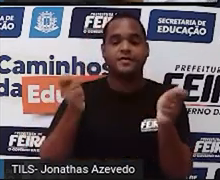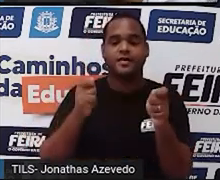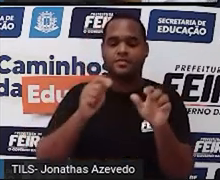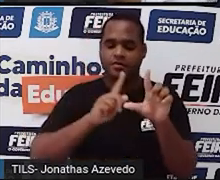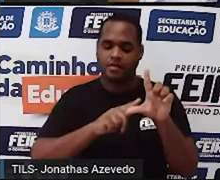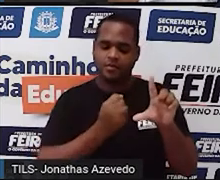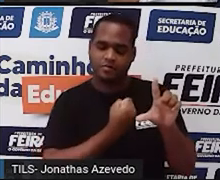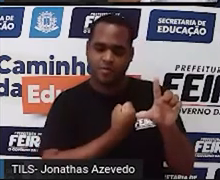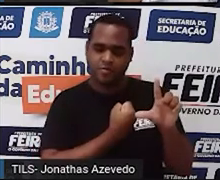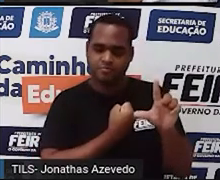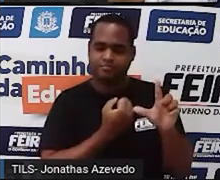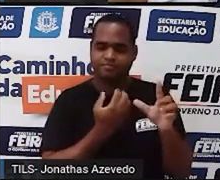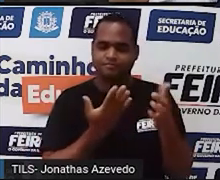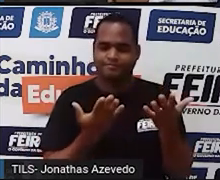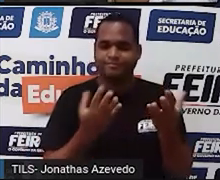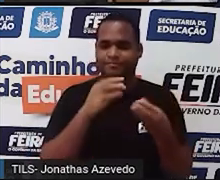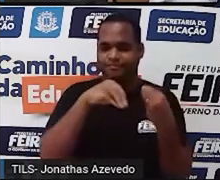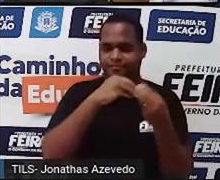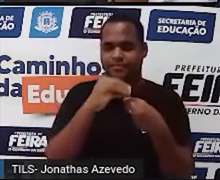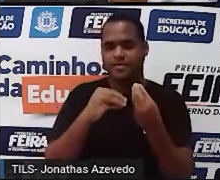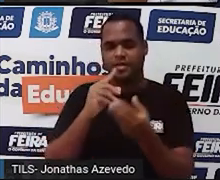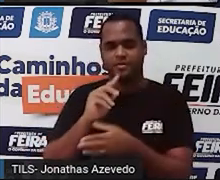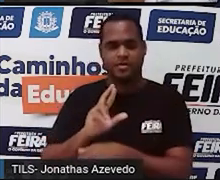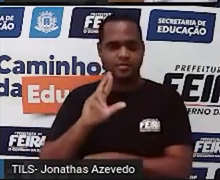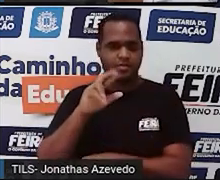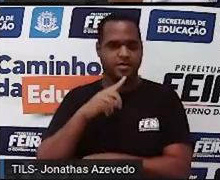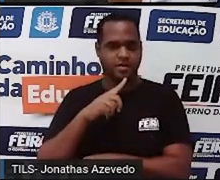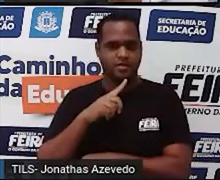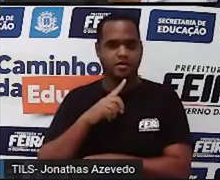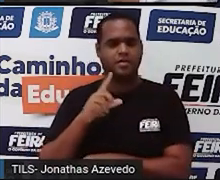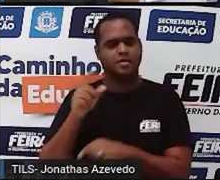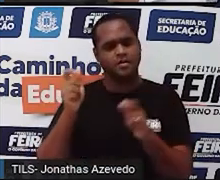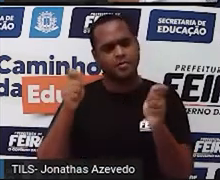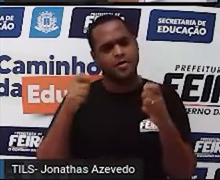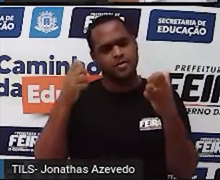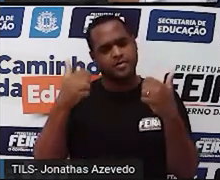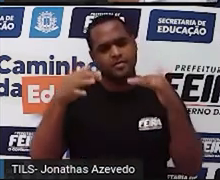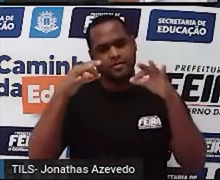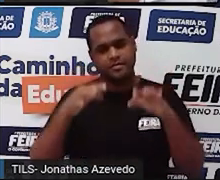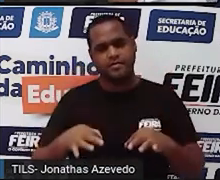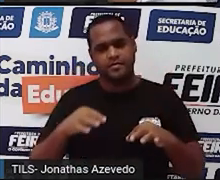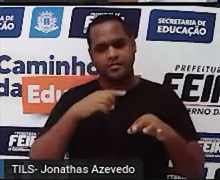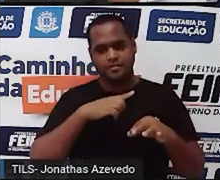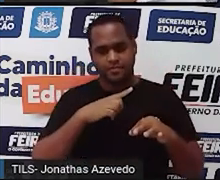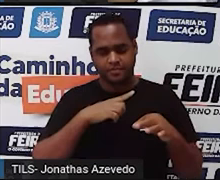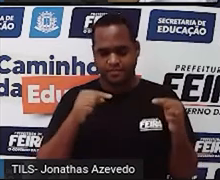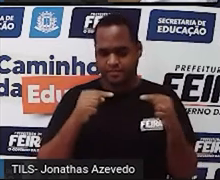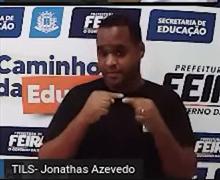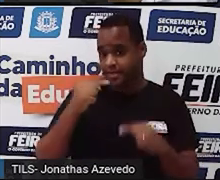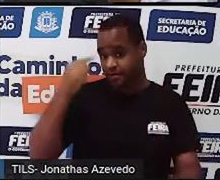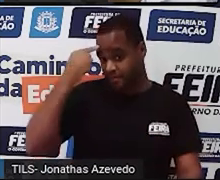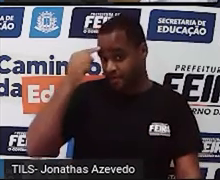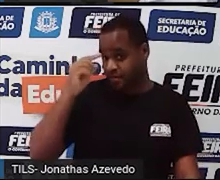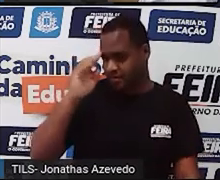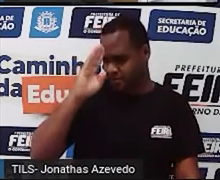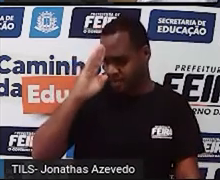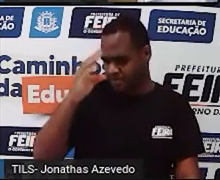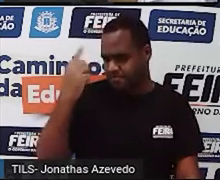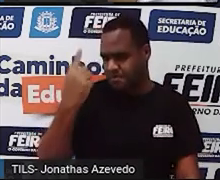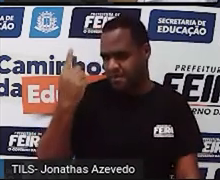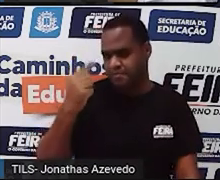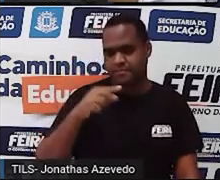álgebra. E ele foi chamado de pai da álgebra justamente porque foi o primeiro matemático